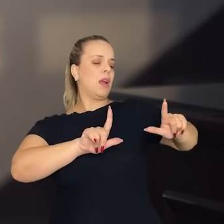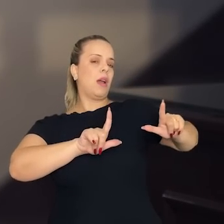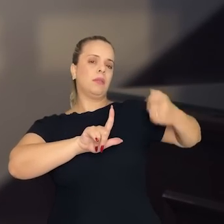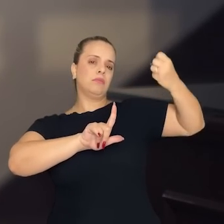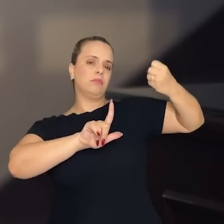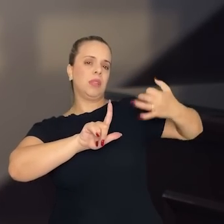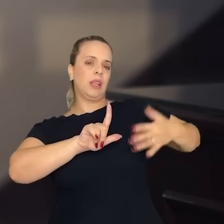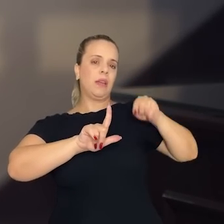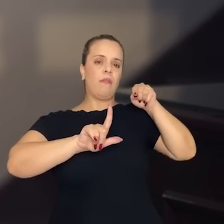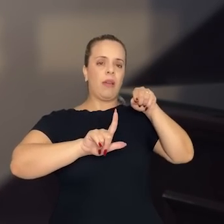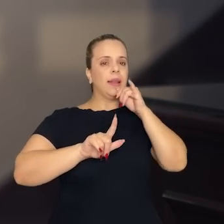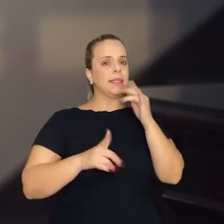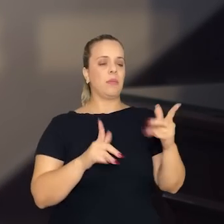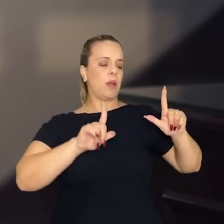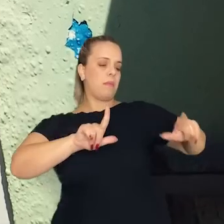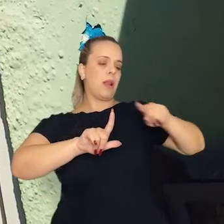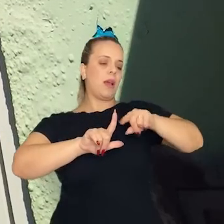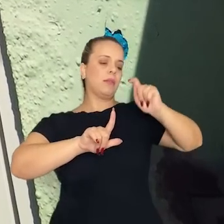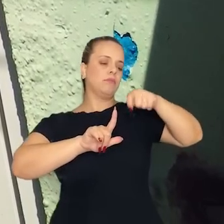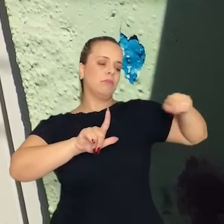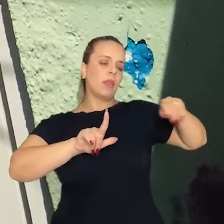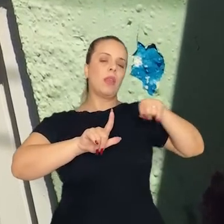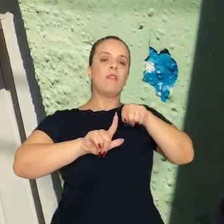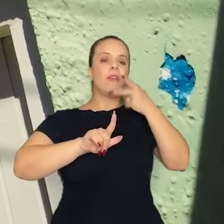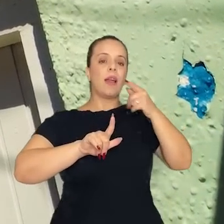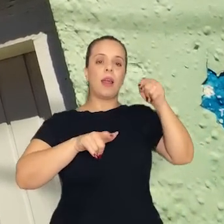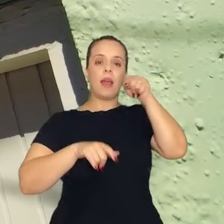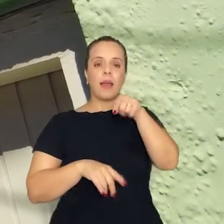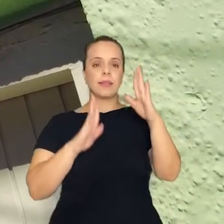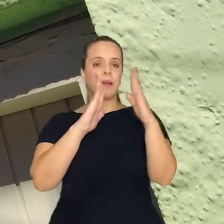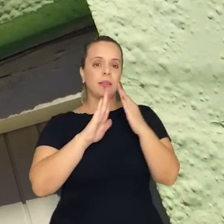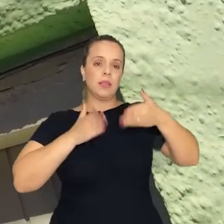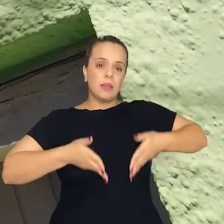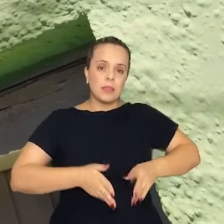aqui foi o lugar que nasceu fulano.